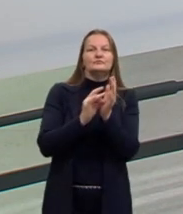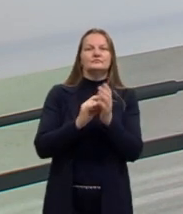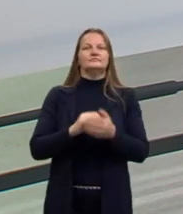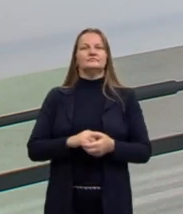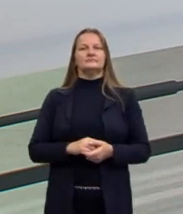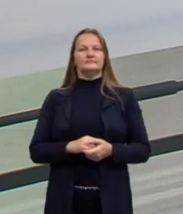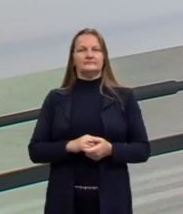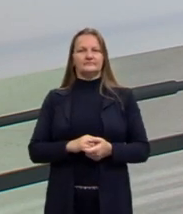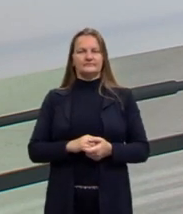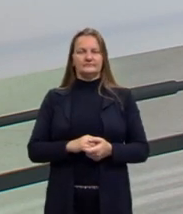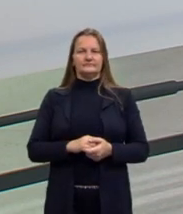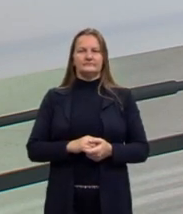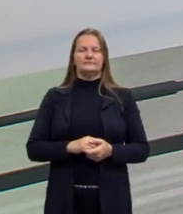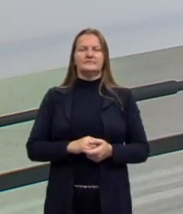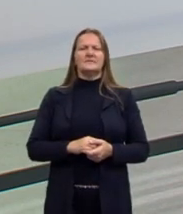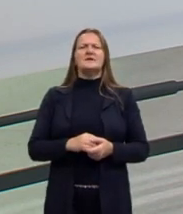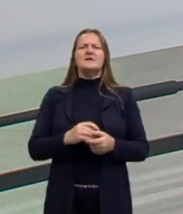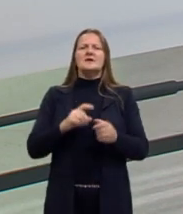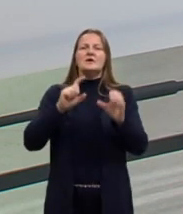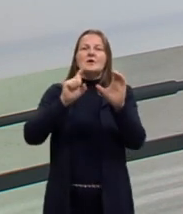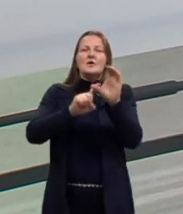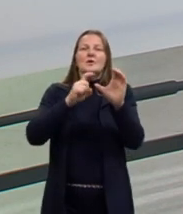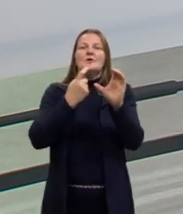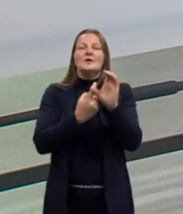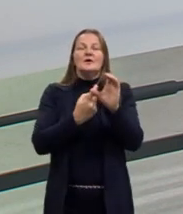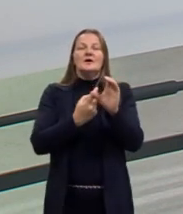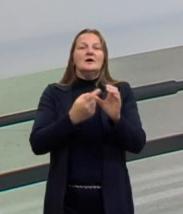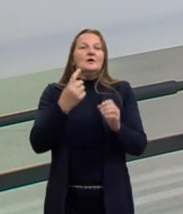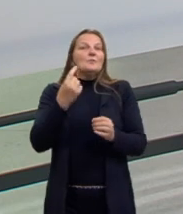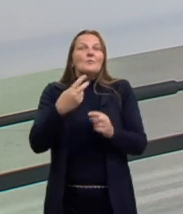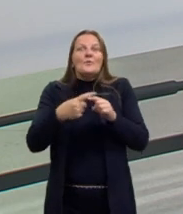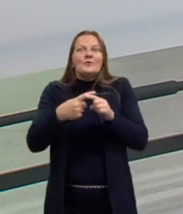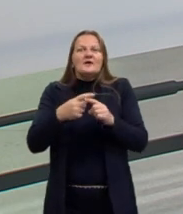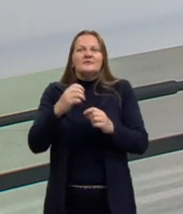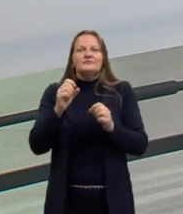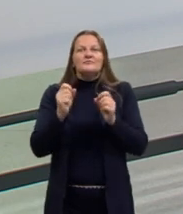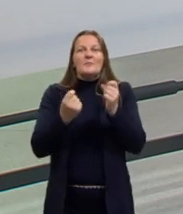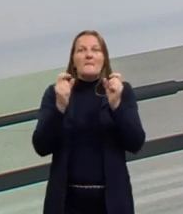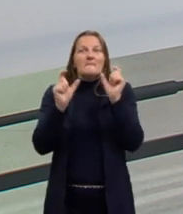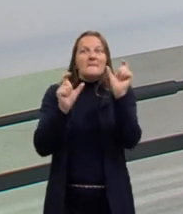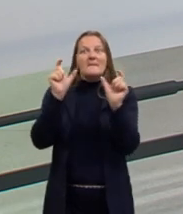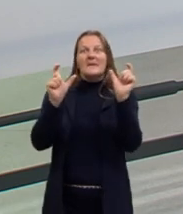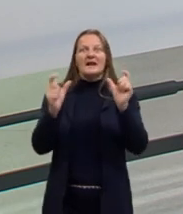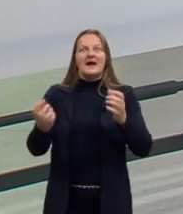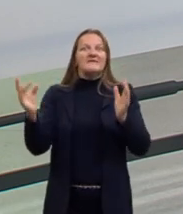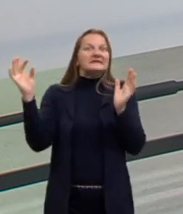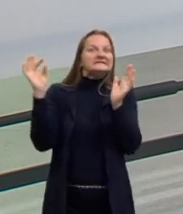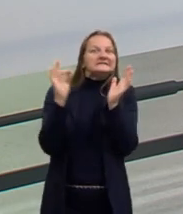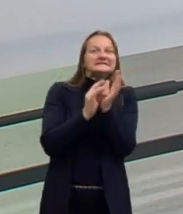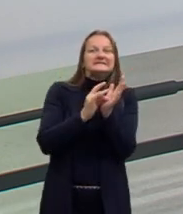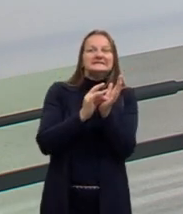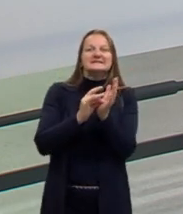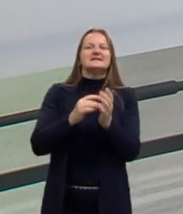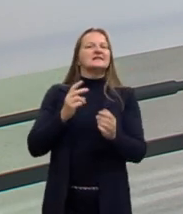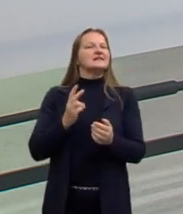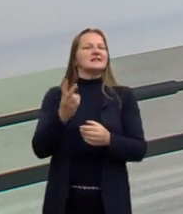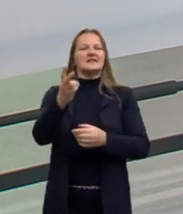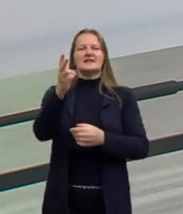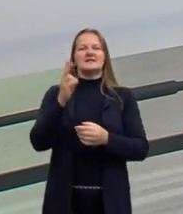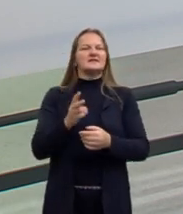usa aí também. Expressões cristalizadas. Ou seja, elas estão de fato